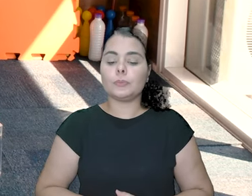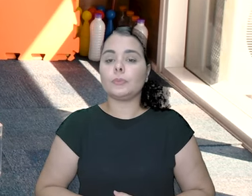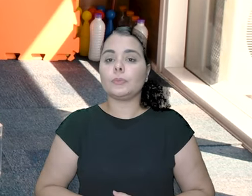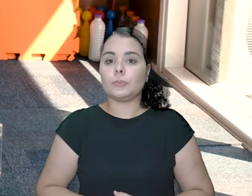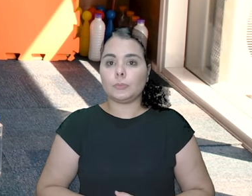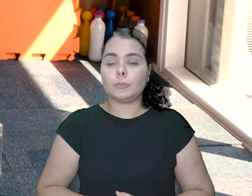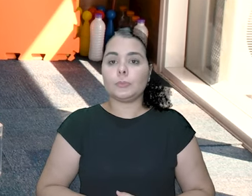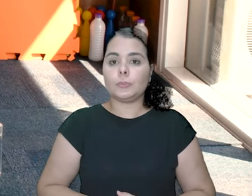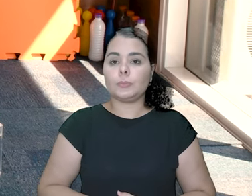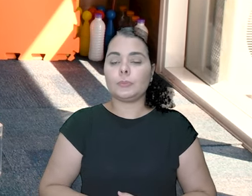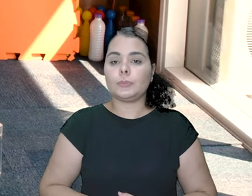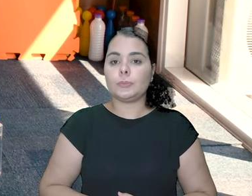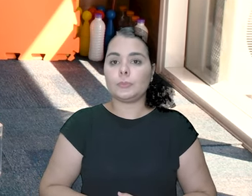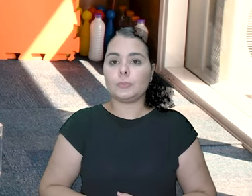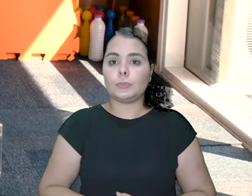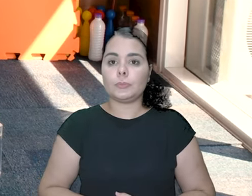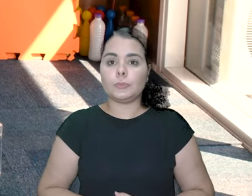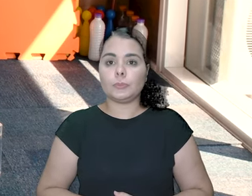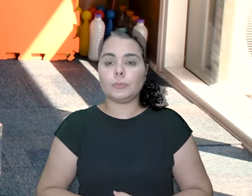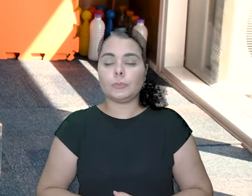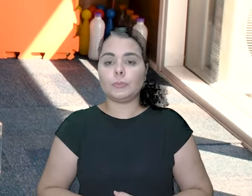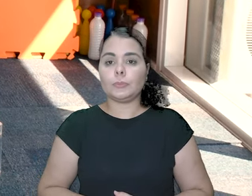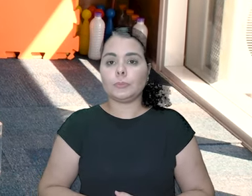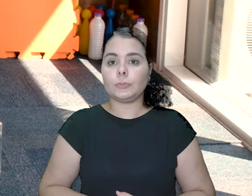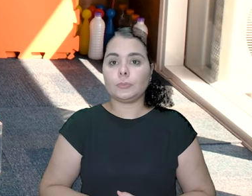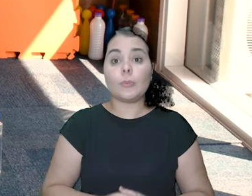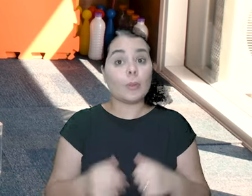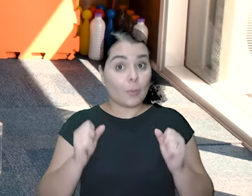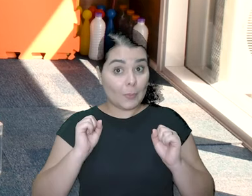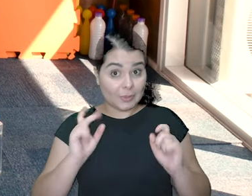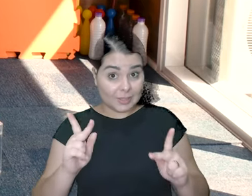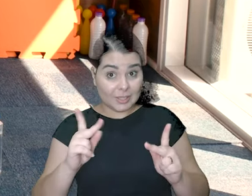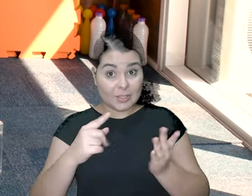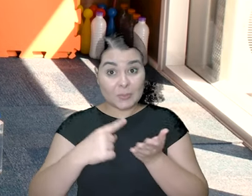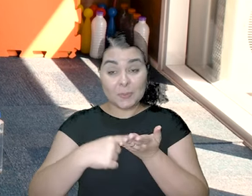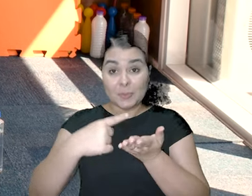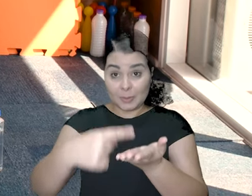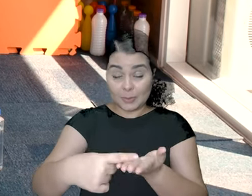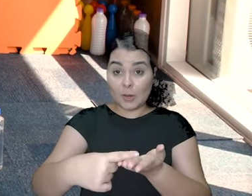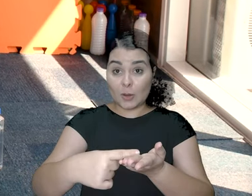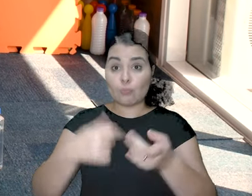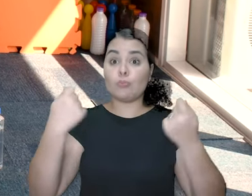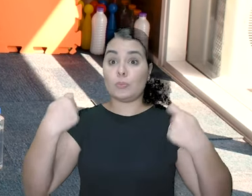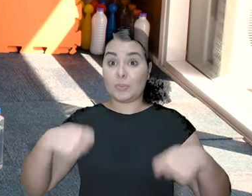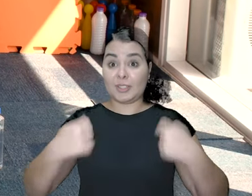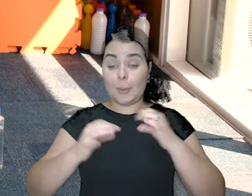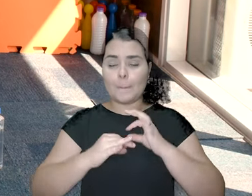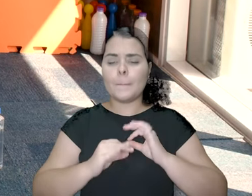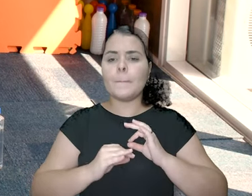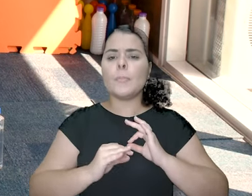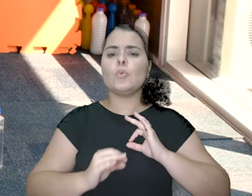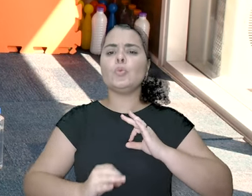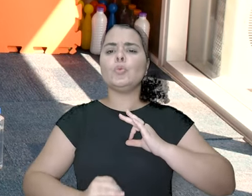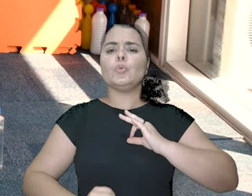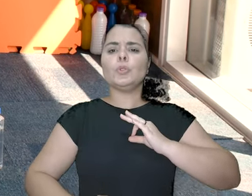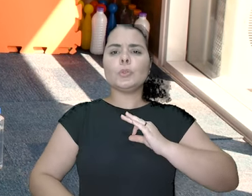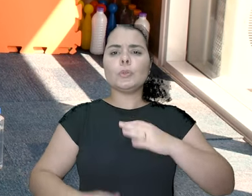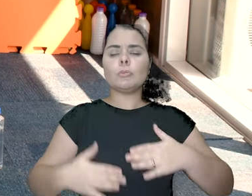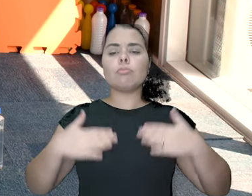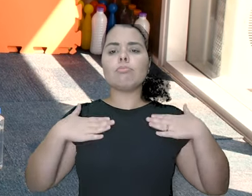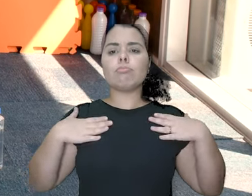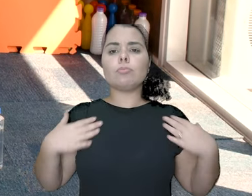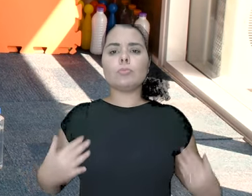esse aqui, ó. Calcanhar no bumbum. Combinado? Postura.